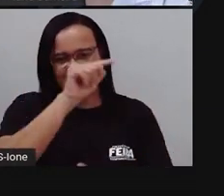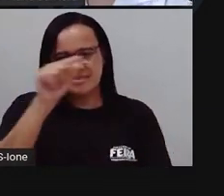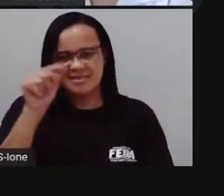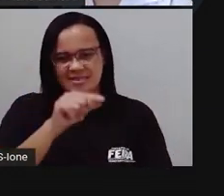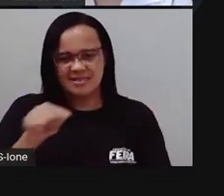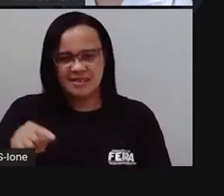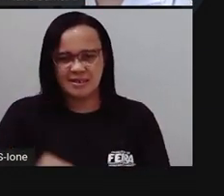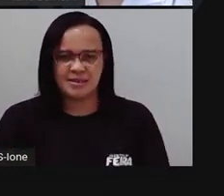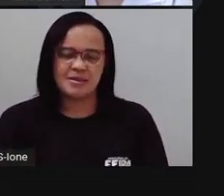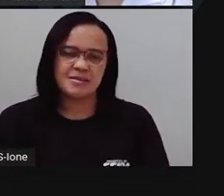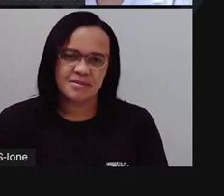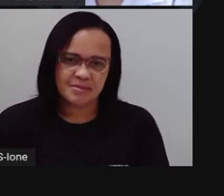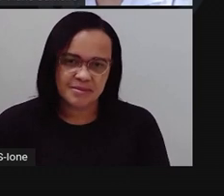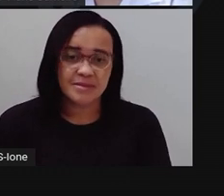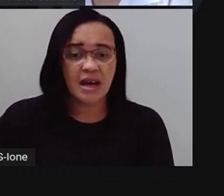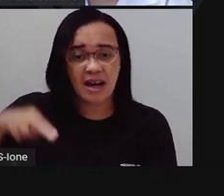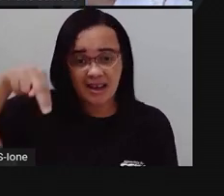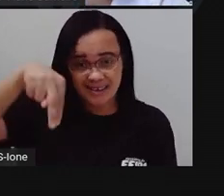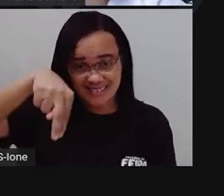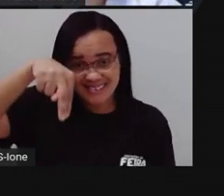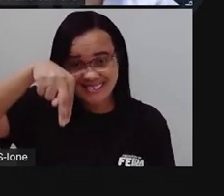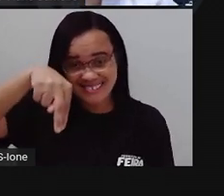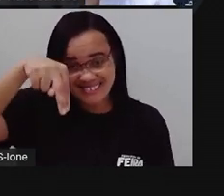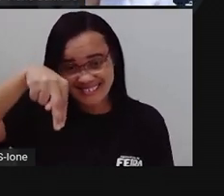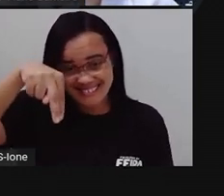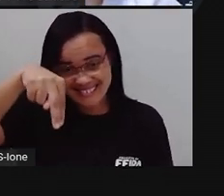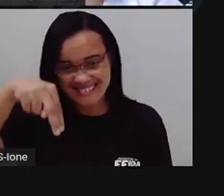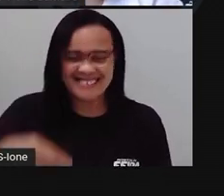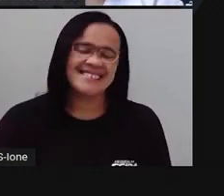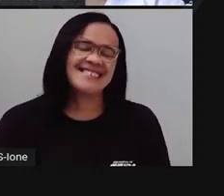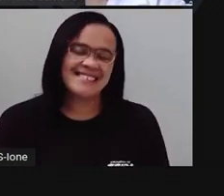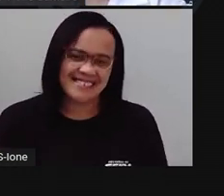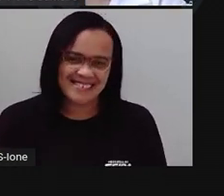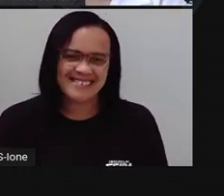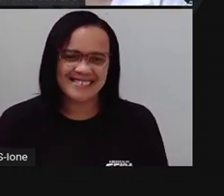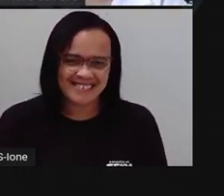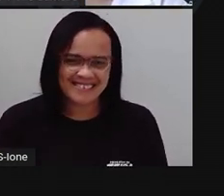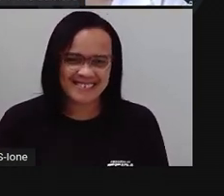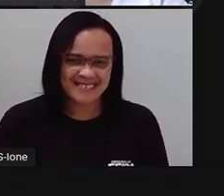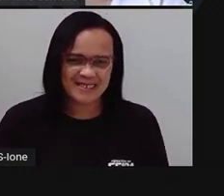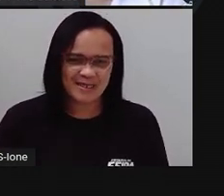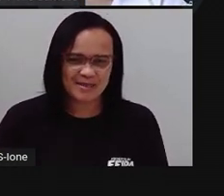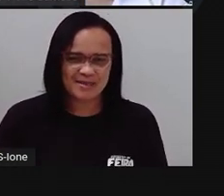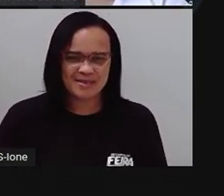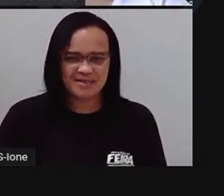É assim. É a letra N. Não tem a letra N nesse nome.